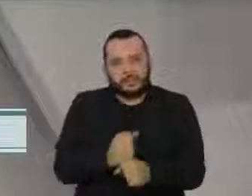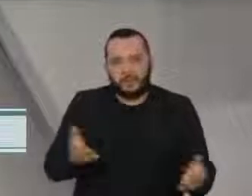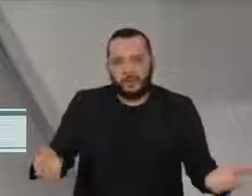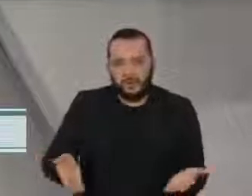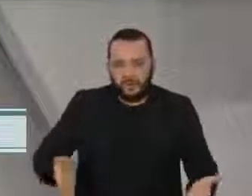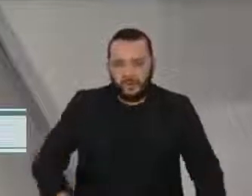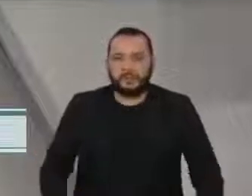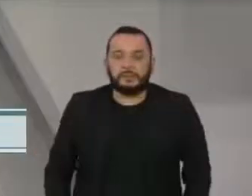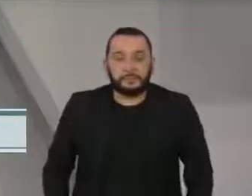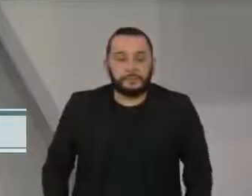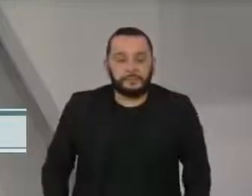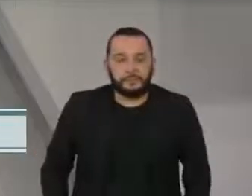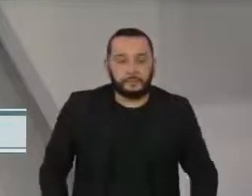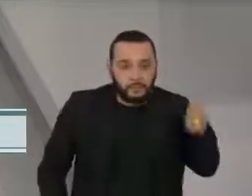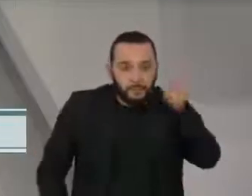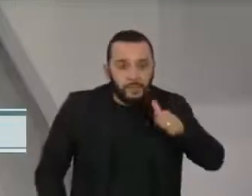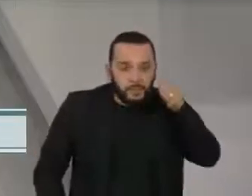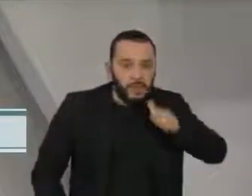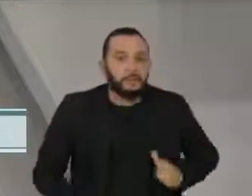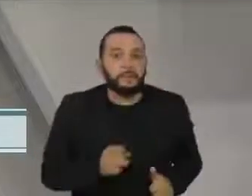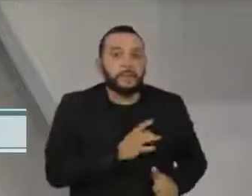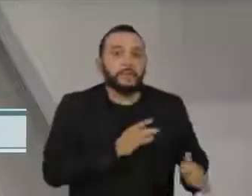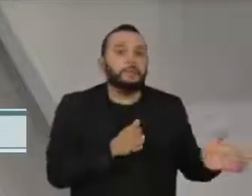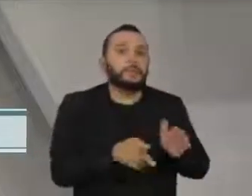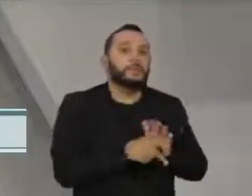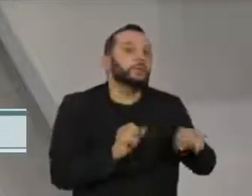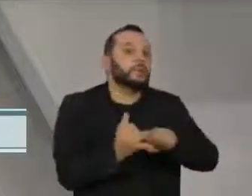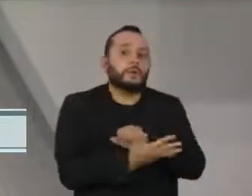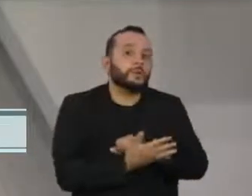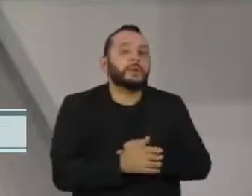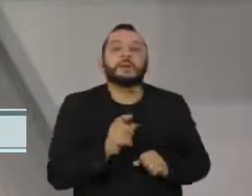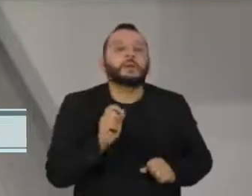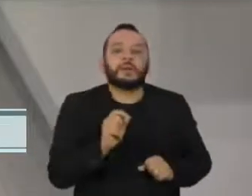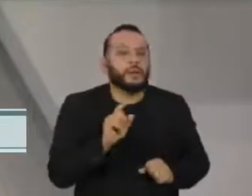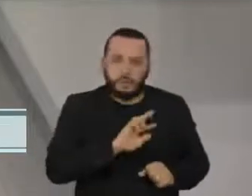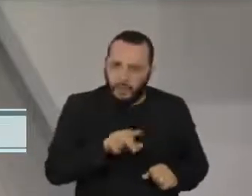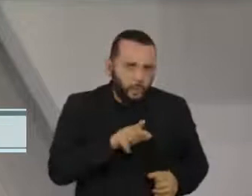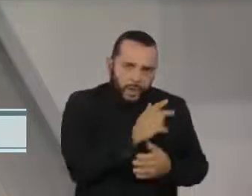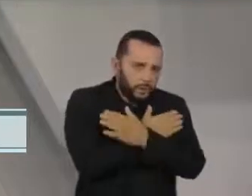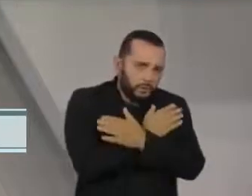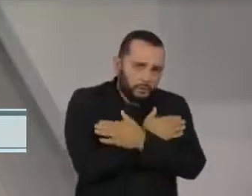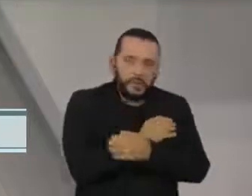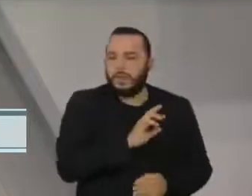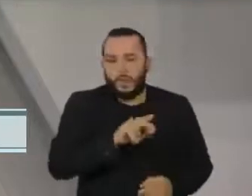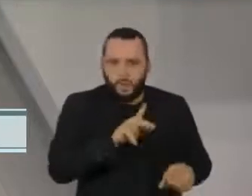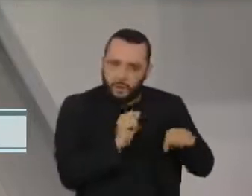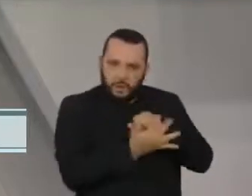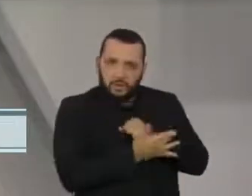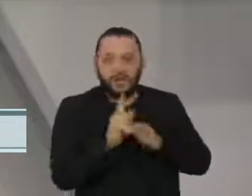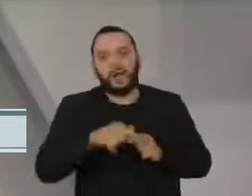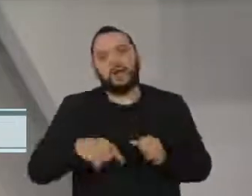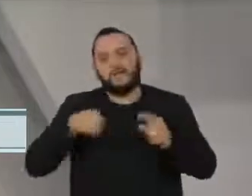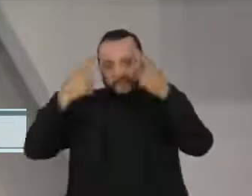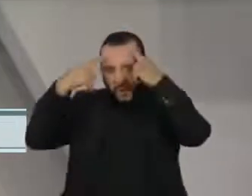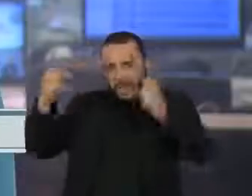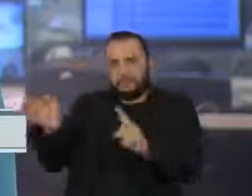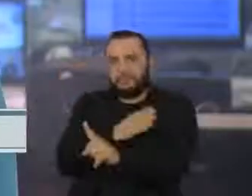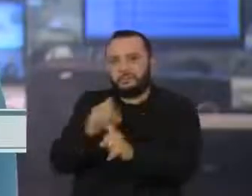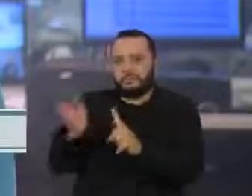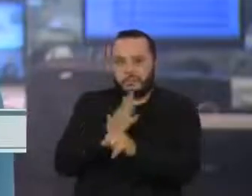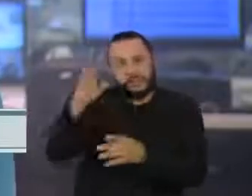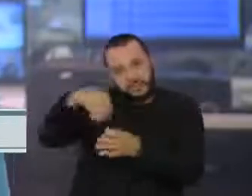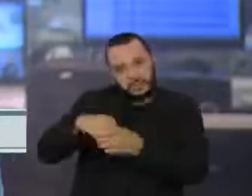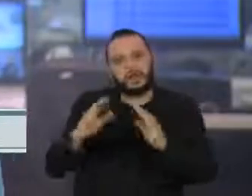O maior medo das mulheres em plena pandemia não é desemprego nem a Covid-19. É a violência doméstica.